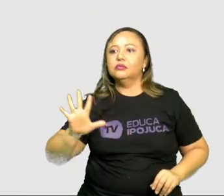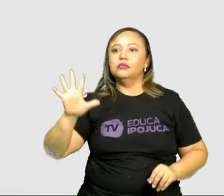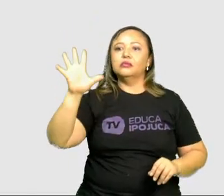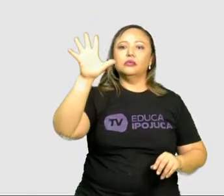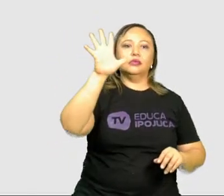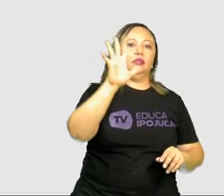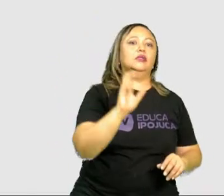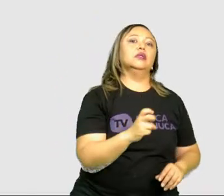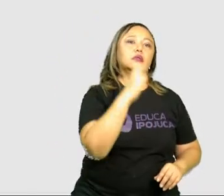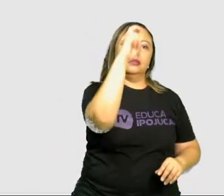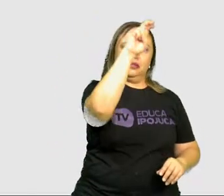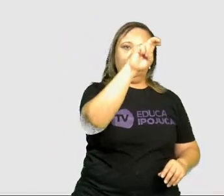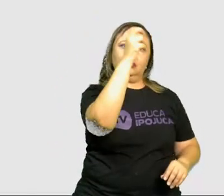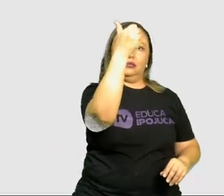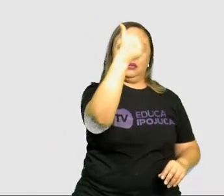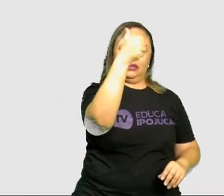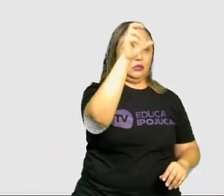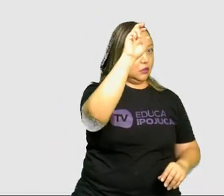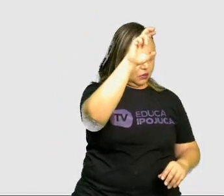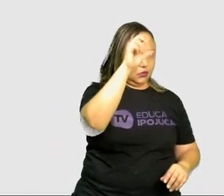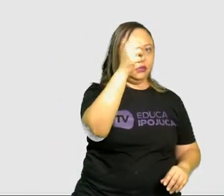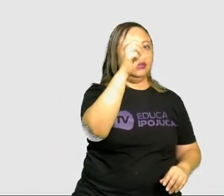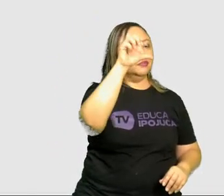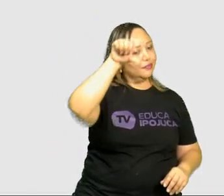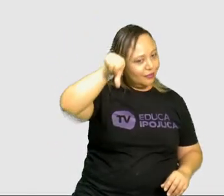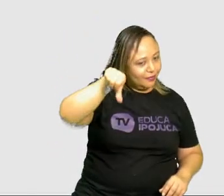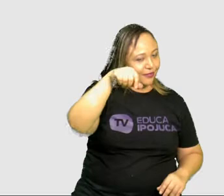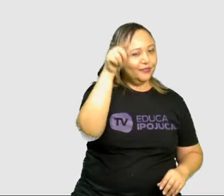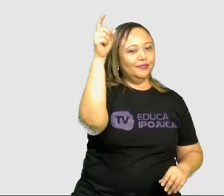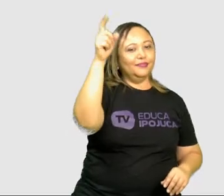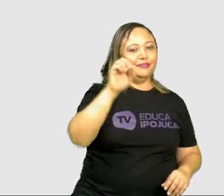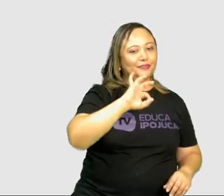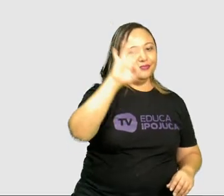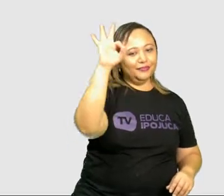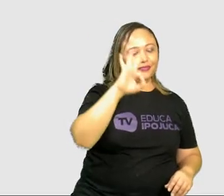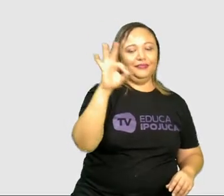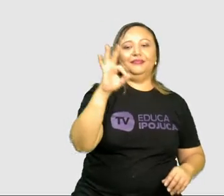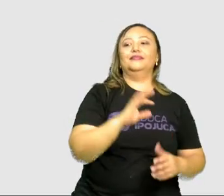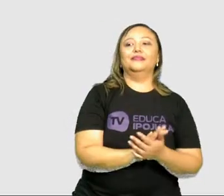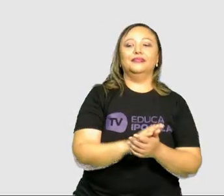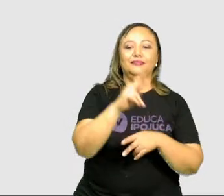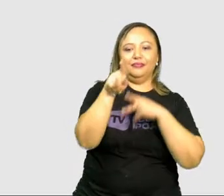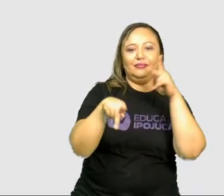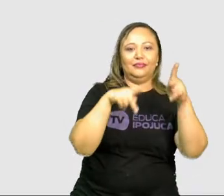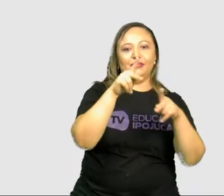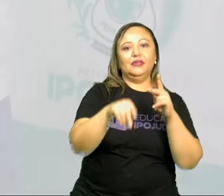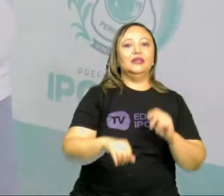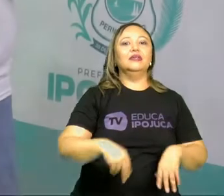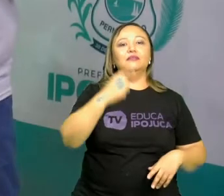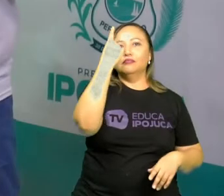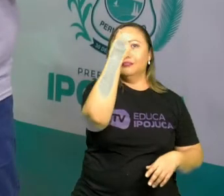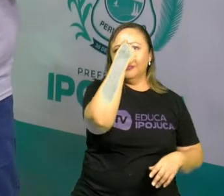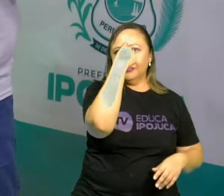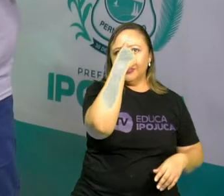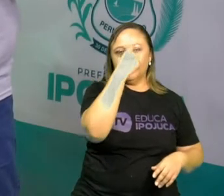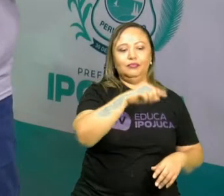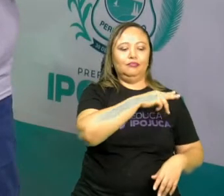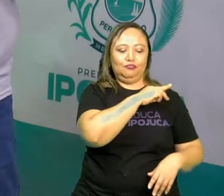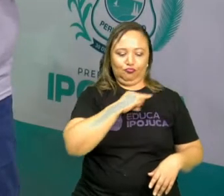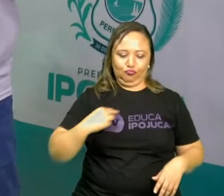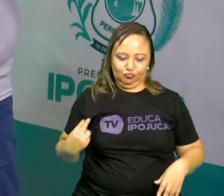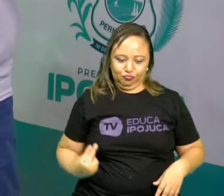da população mundial. Dentro desse número está Índia, China